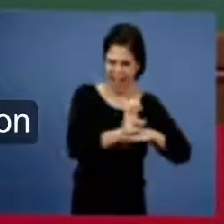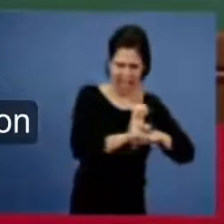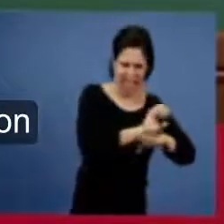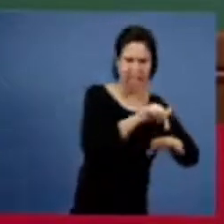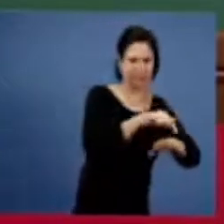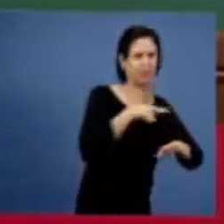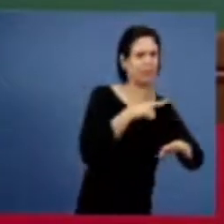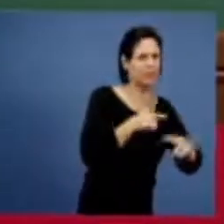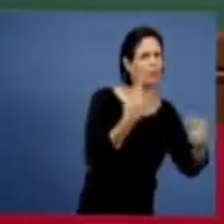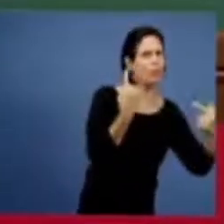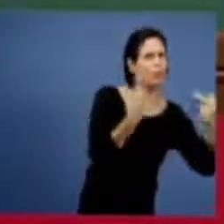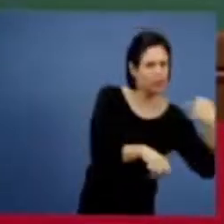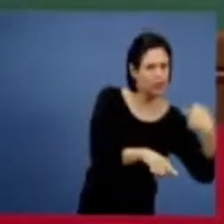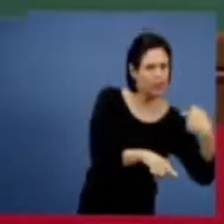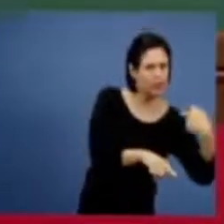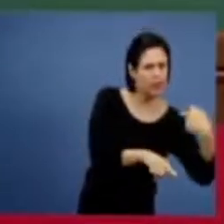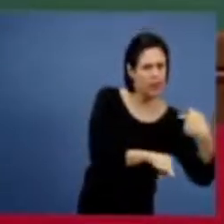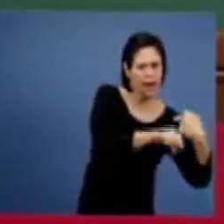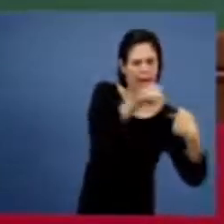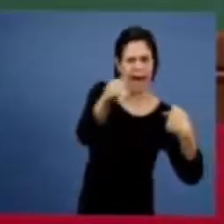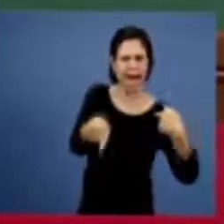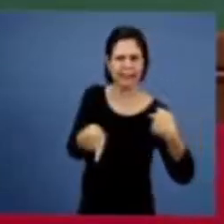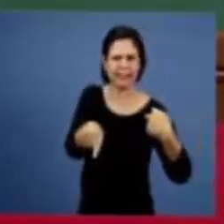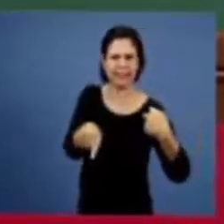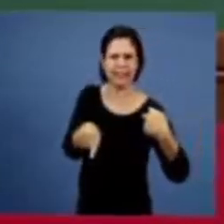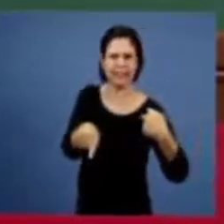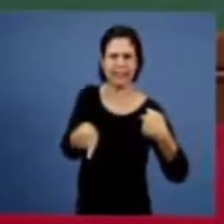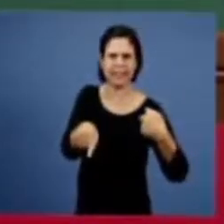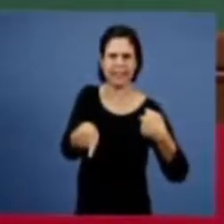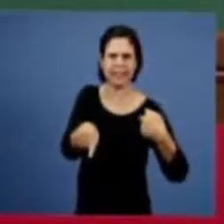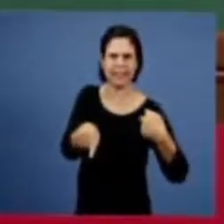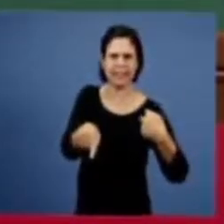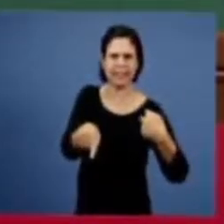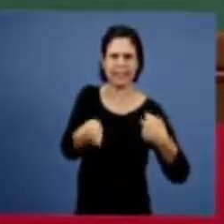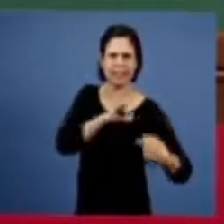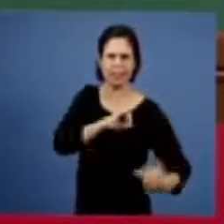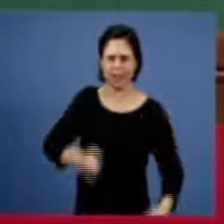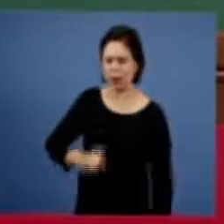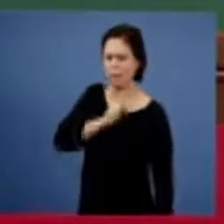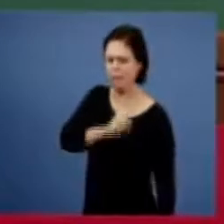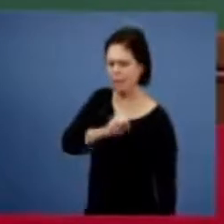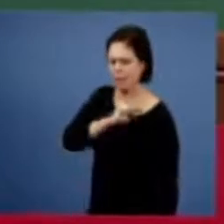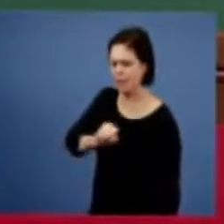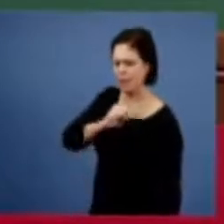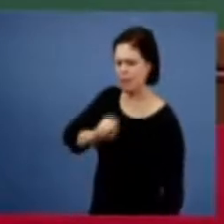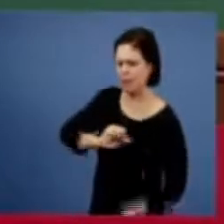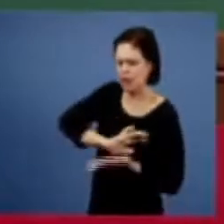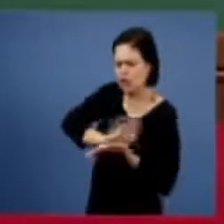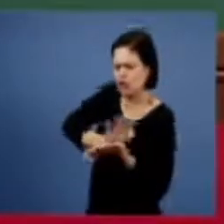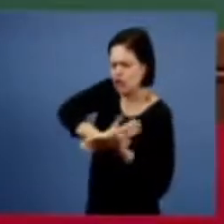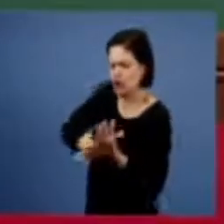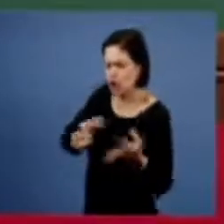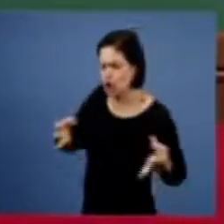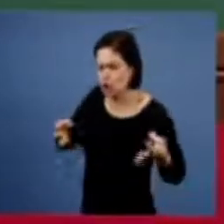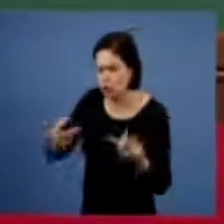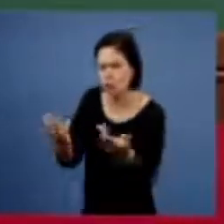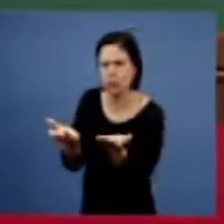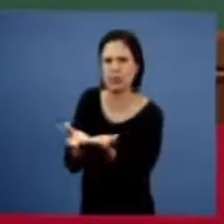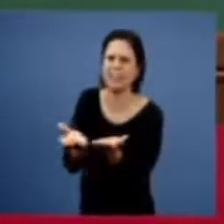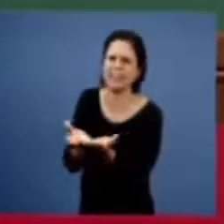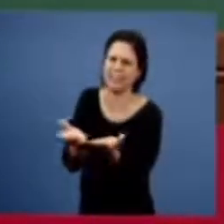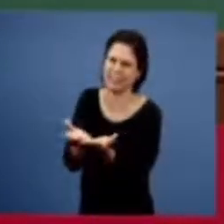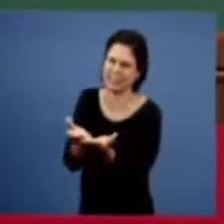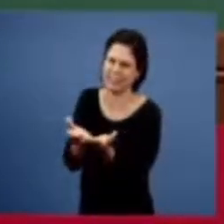oposição no segundo momento vamos matar mata as pessoas, os crentes porque